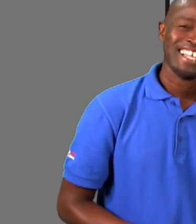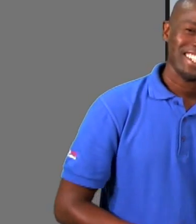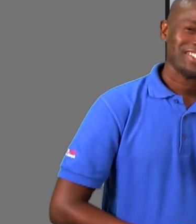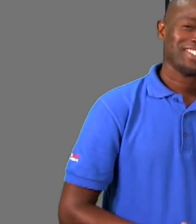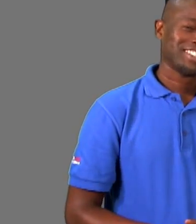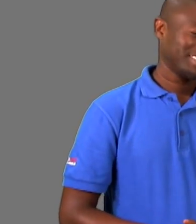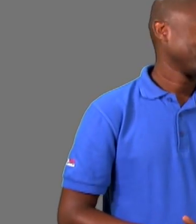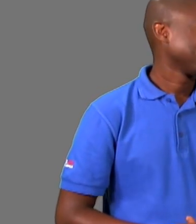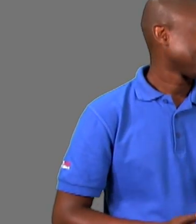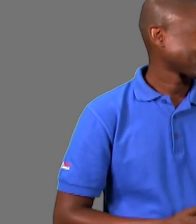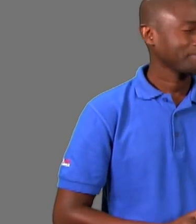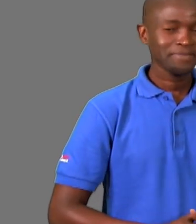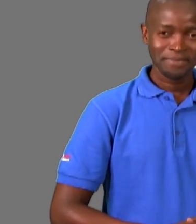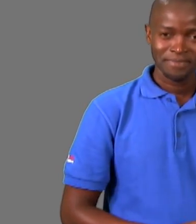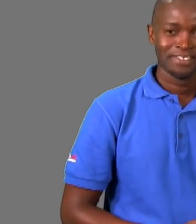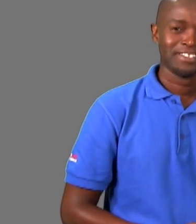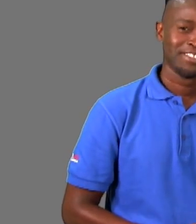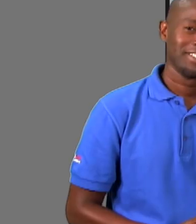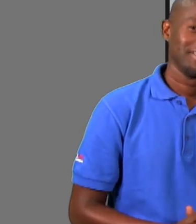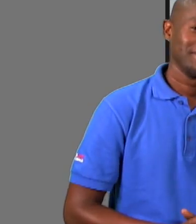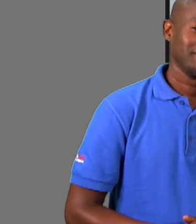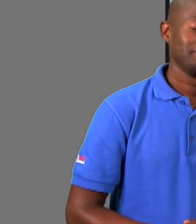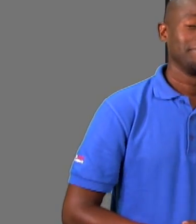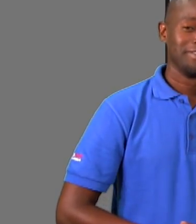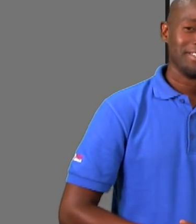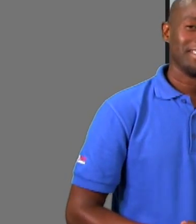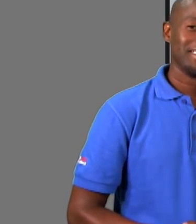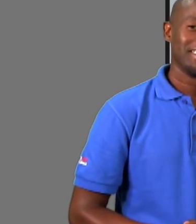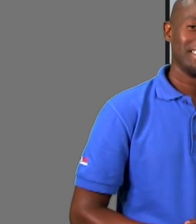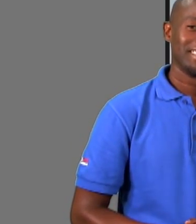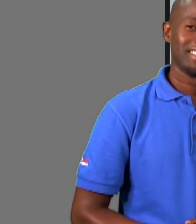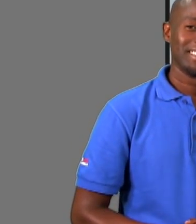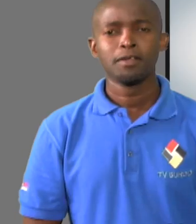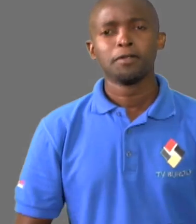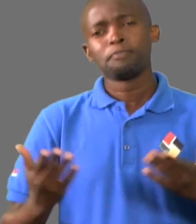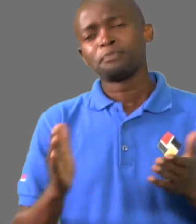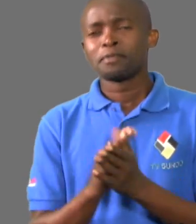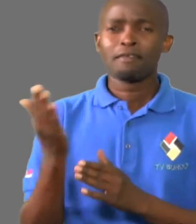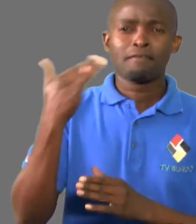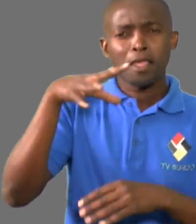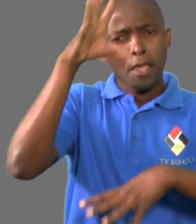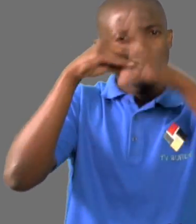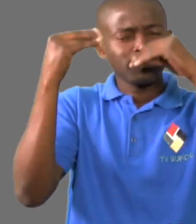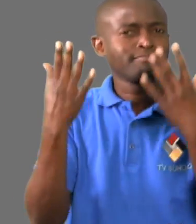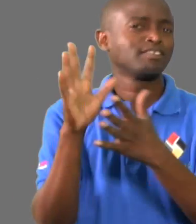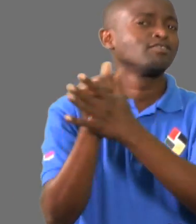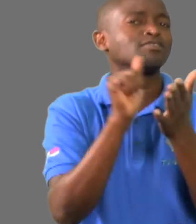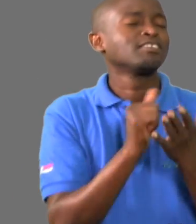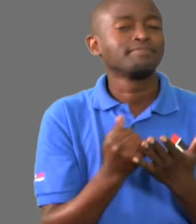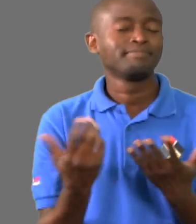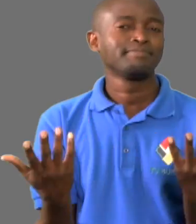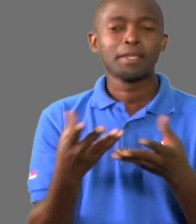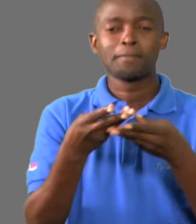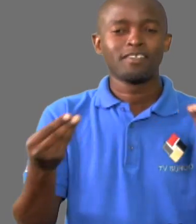Muito bem. Agora é hora de aula de língua de sinais. Vamos aprender os